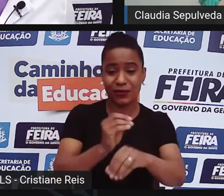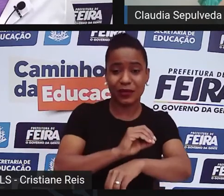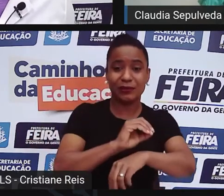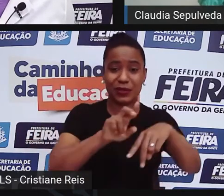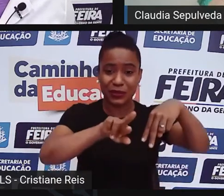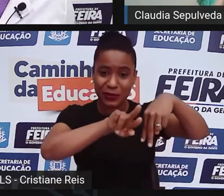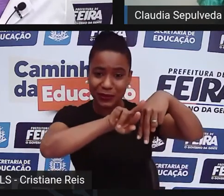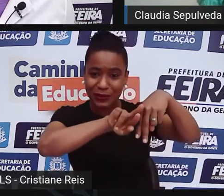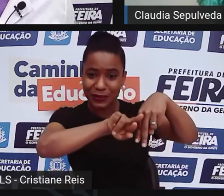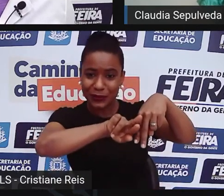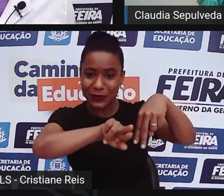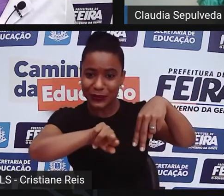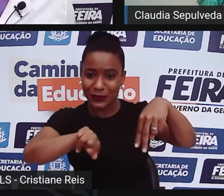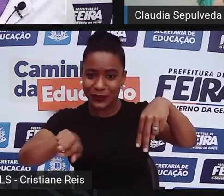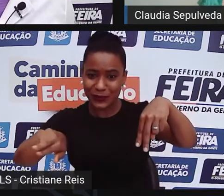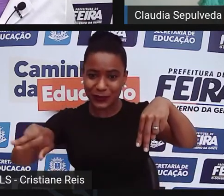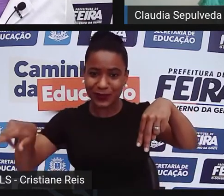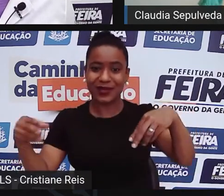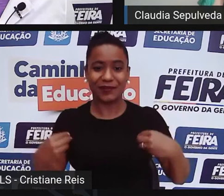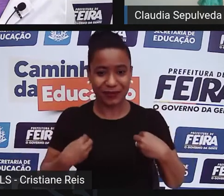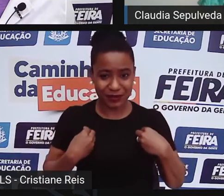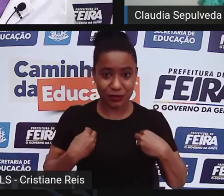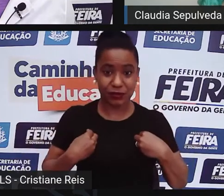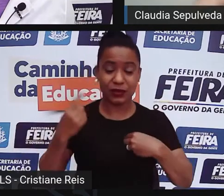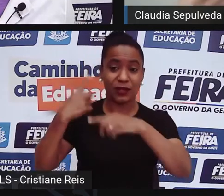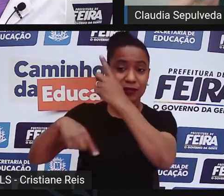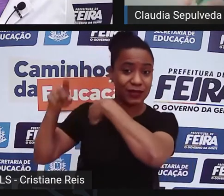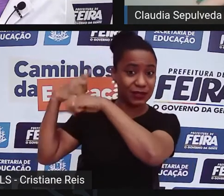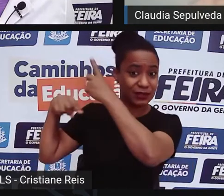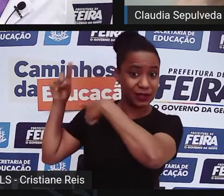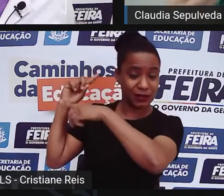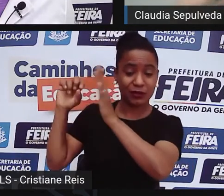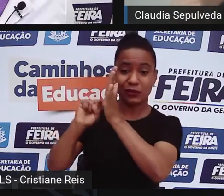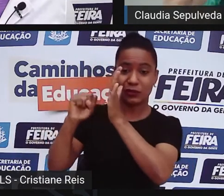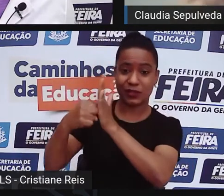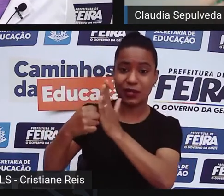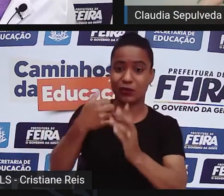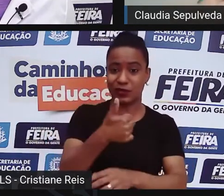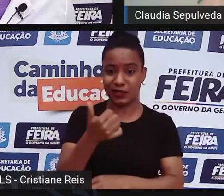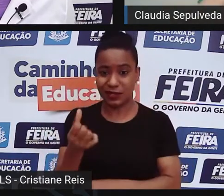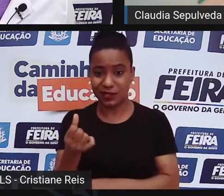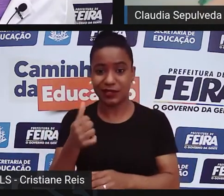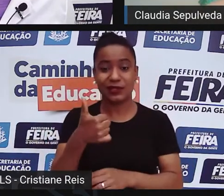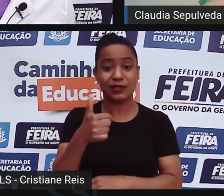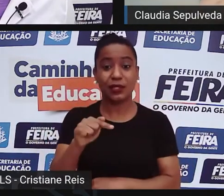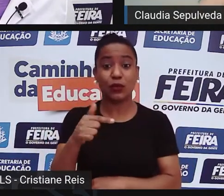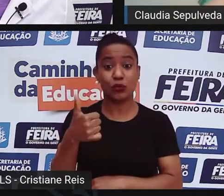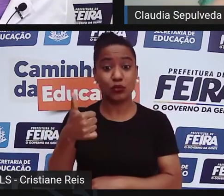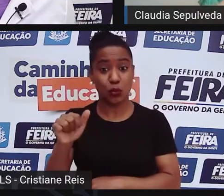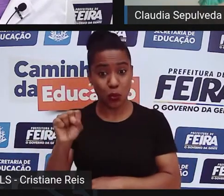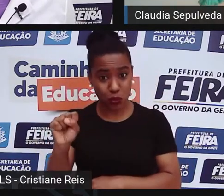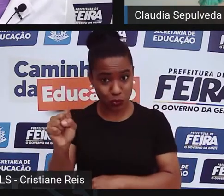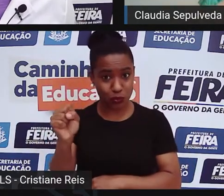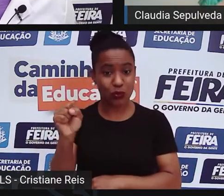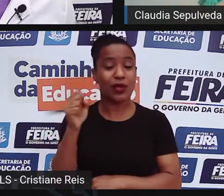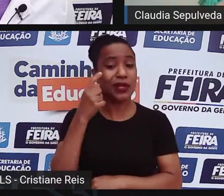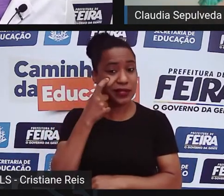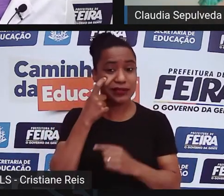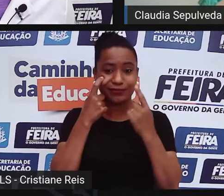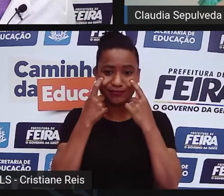naturalistas ali do século europeus, do século XVI, XVII, XVIII, se deparam